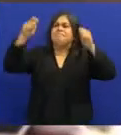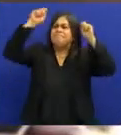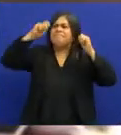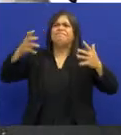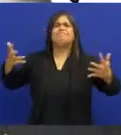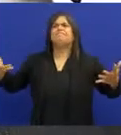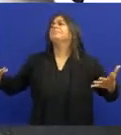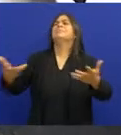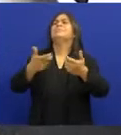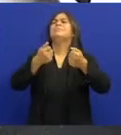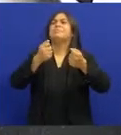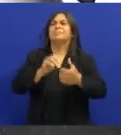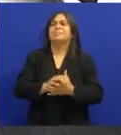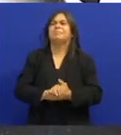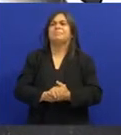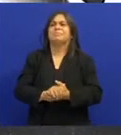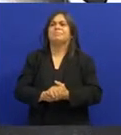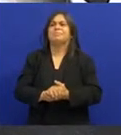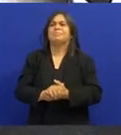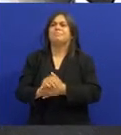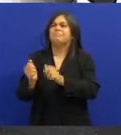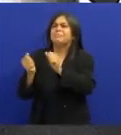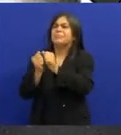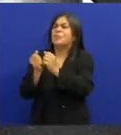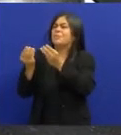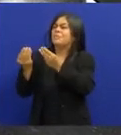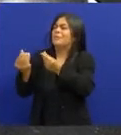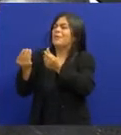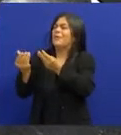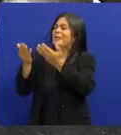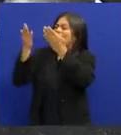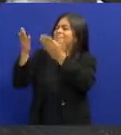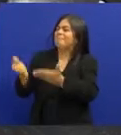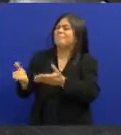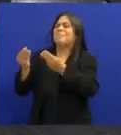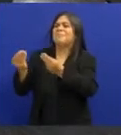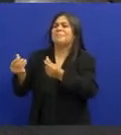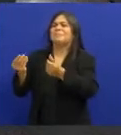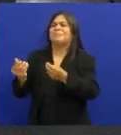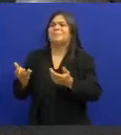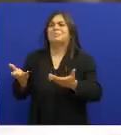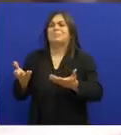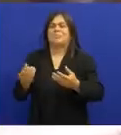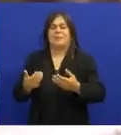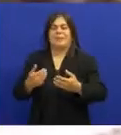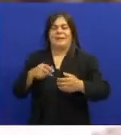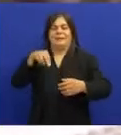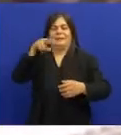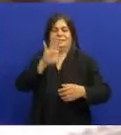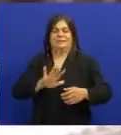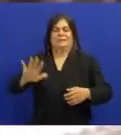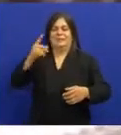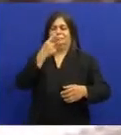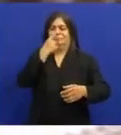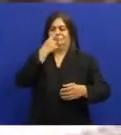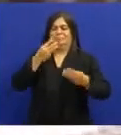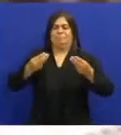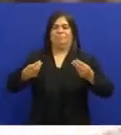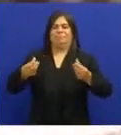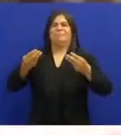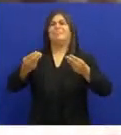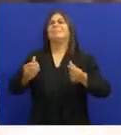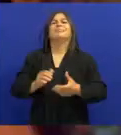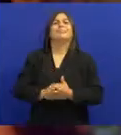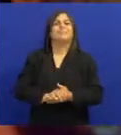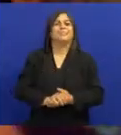Artista Típico daquela Verde Interiorana Nordestina